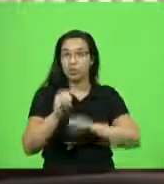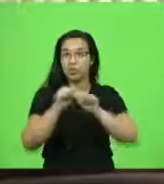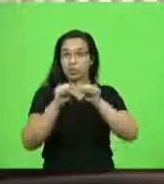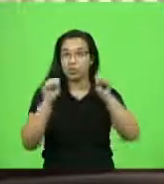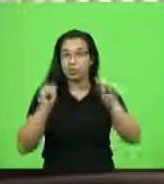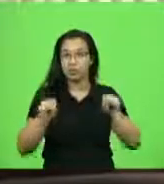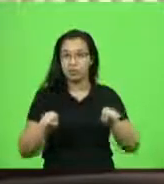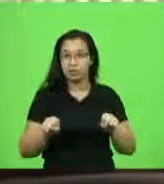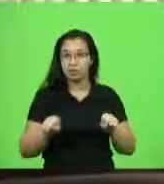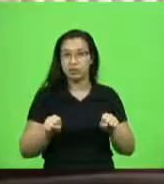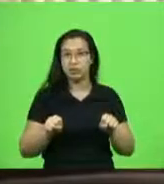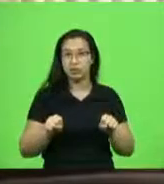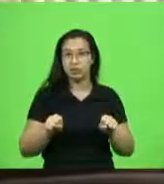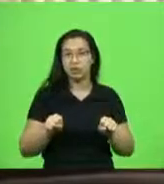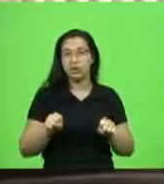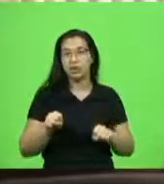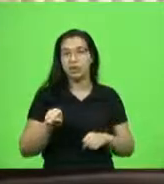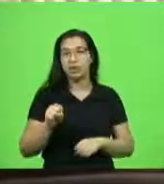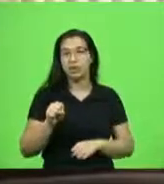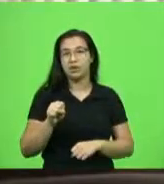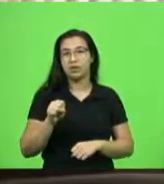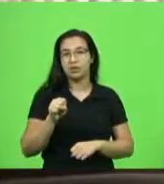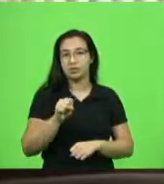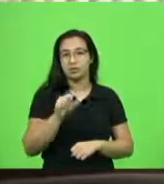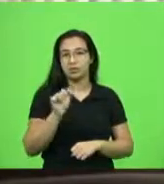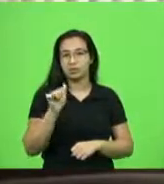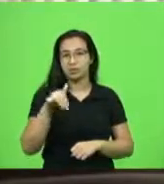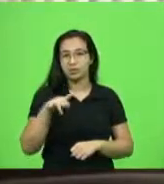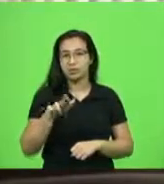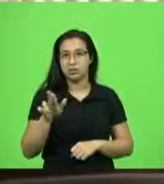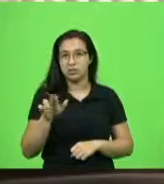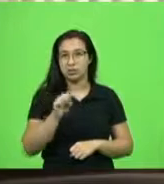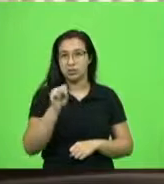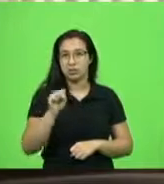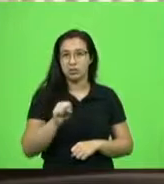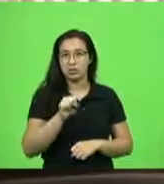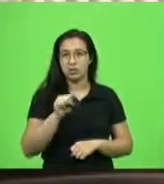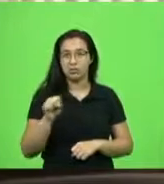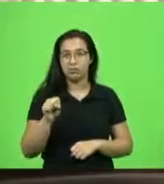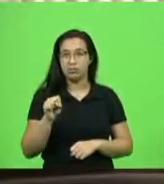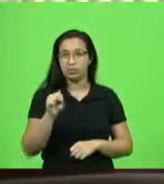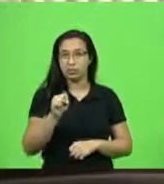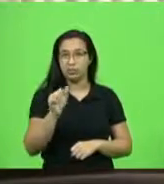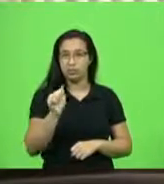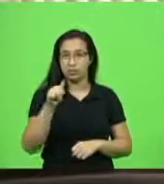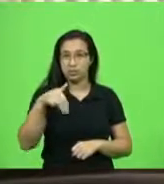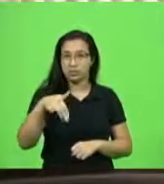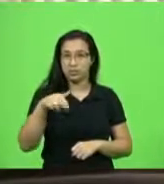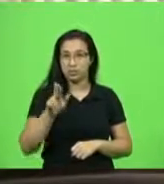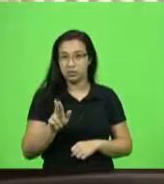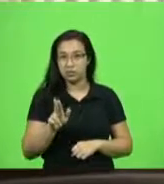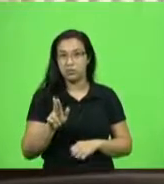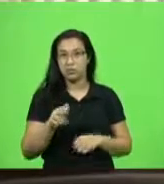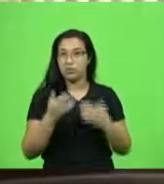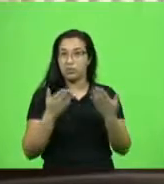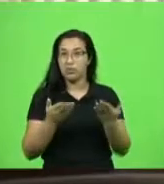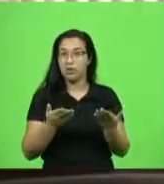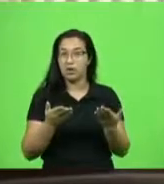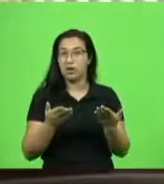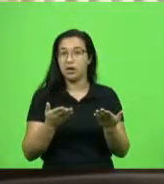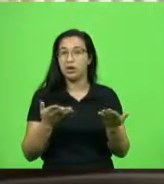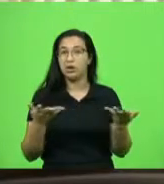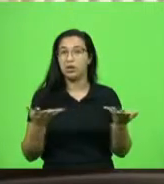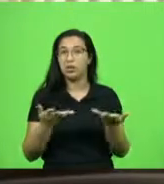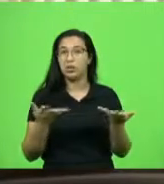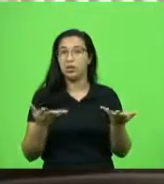SAMU, de chamamento, de controle, deputado Fernando Greve, está hoje